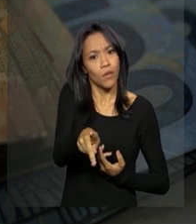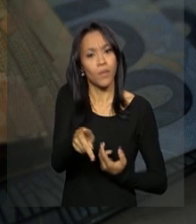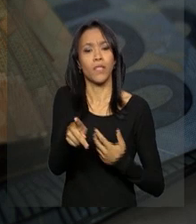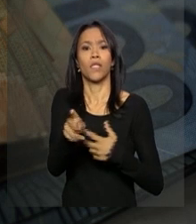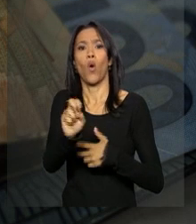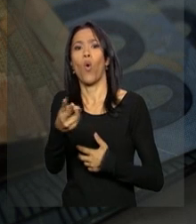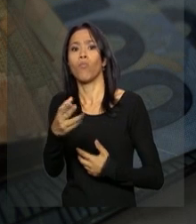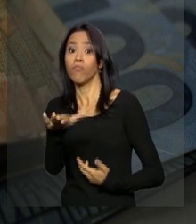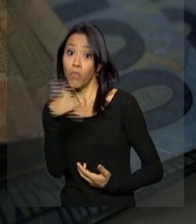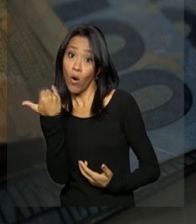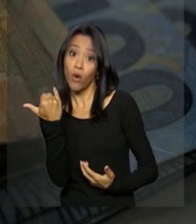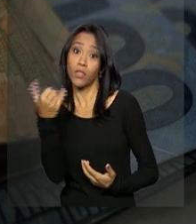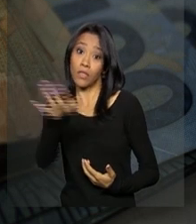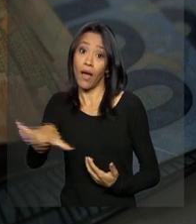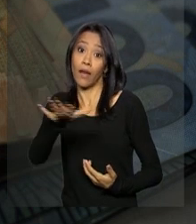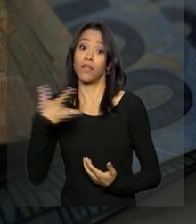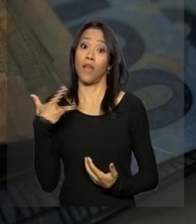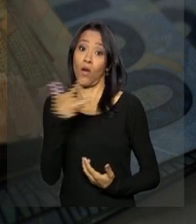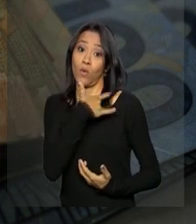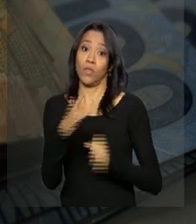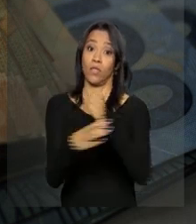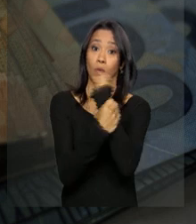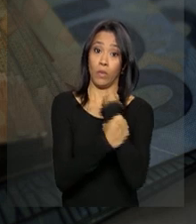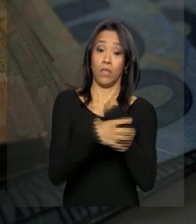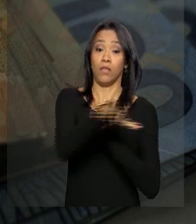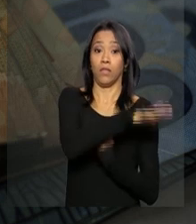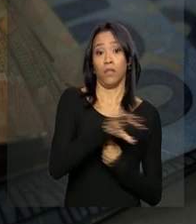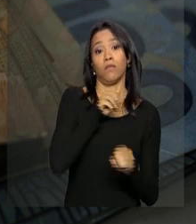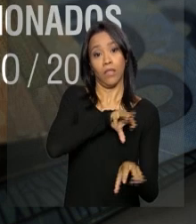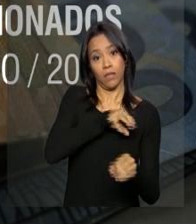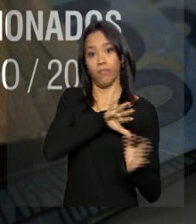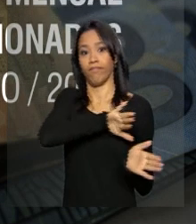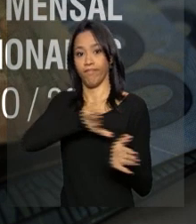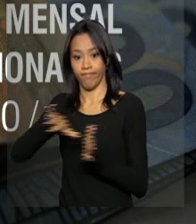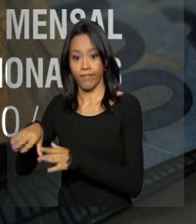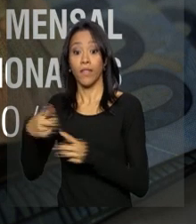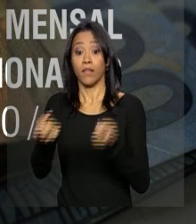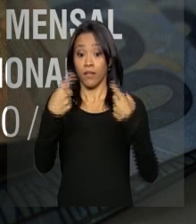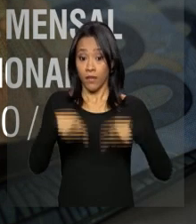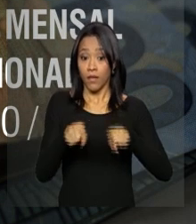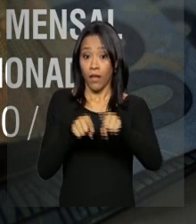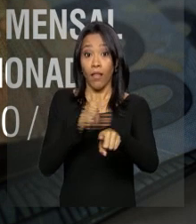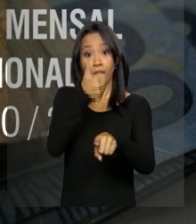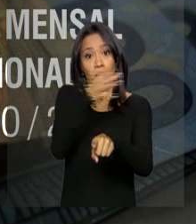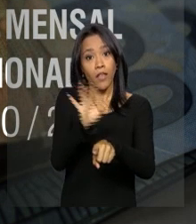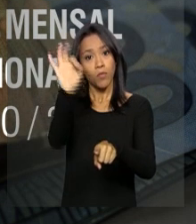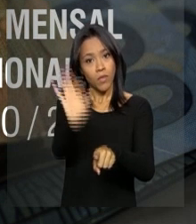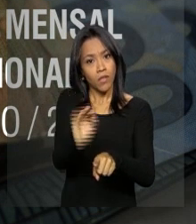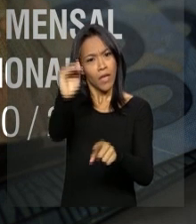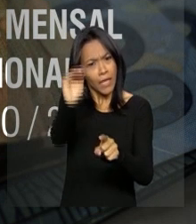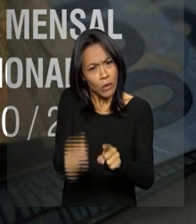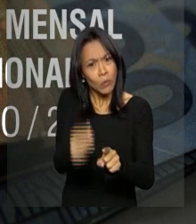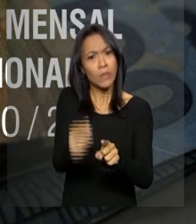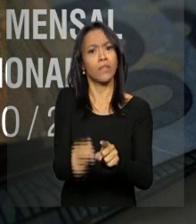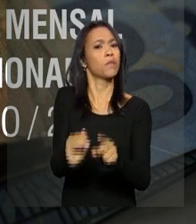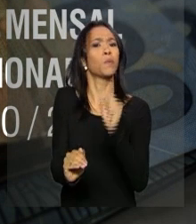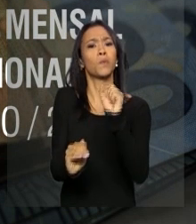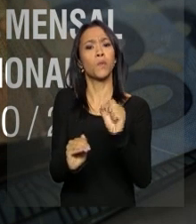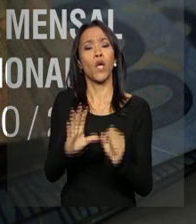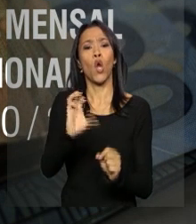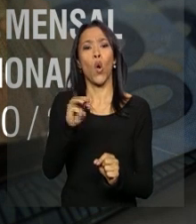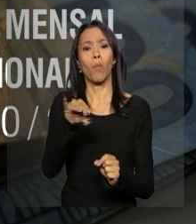ou morte nas áreas de saúde, segurança e educação. Reduzir em 10% a despesa mensal com cargos